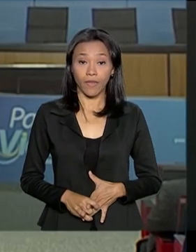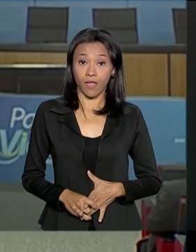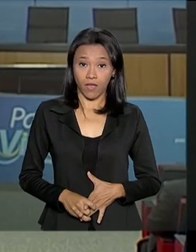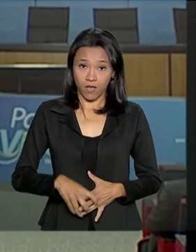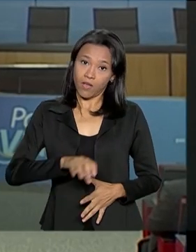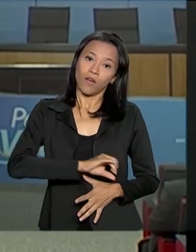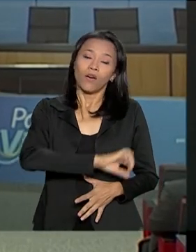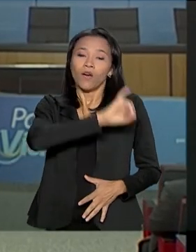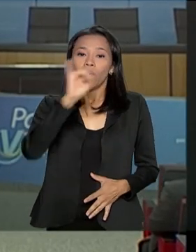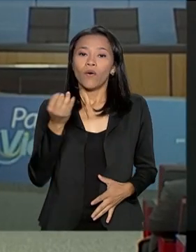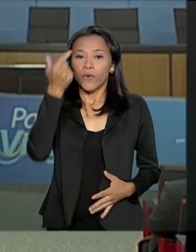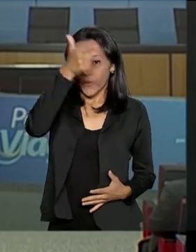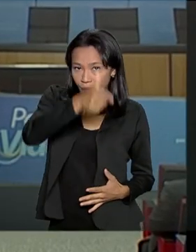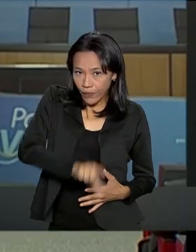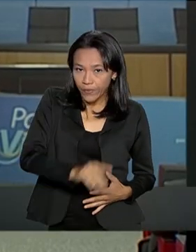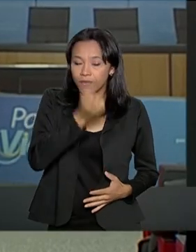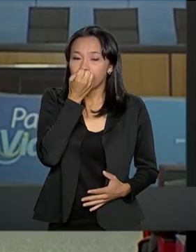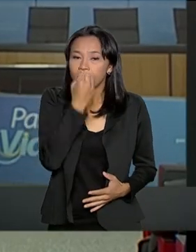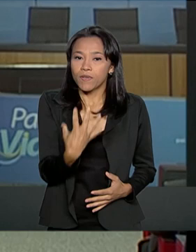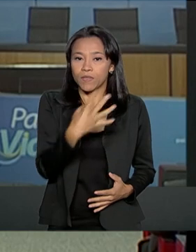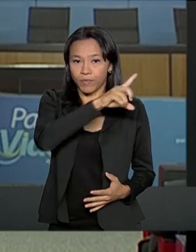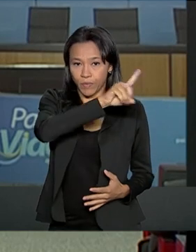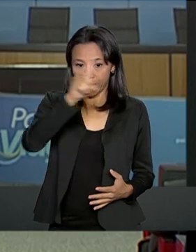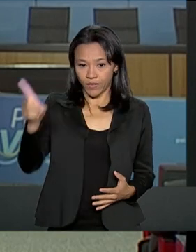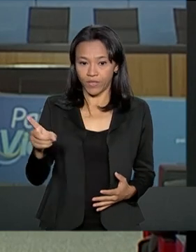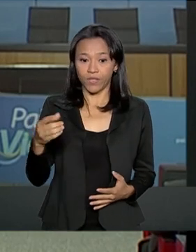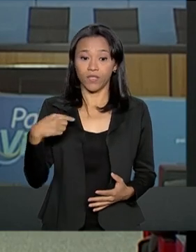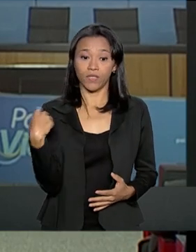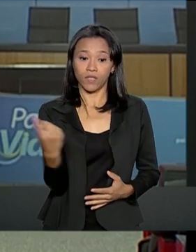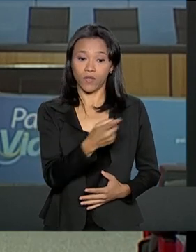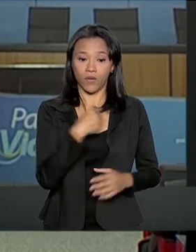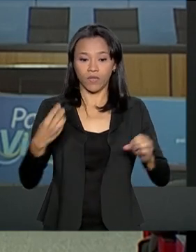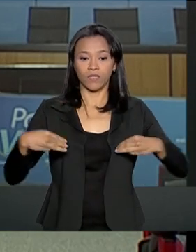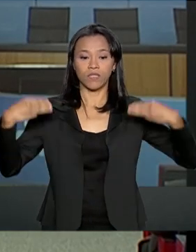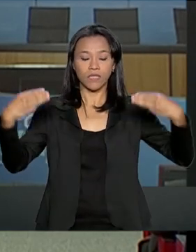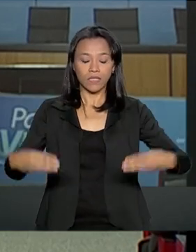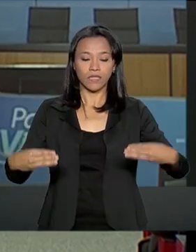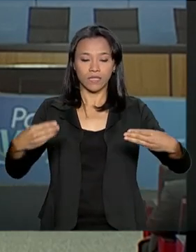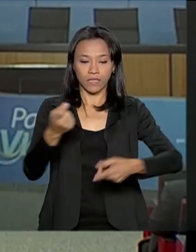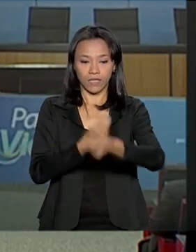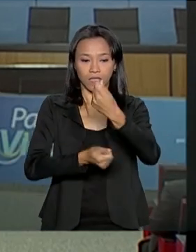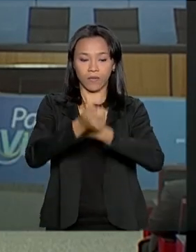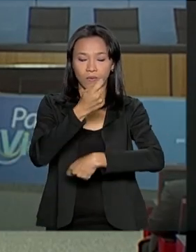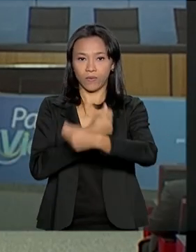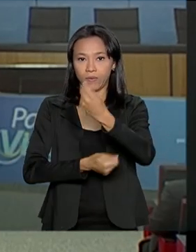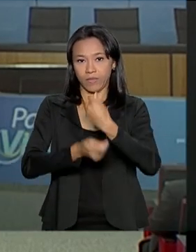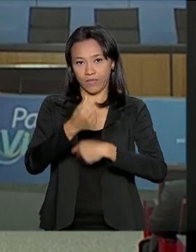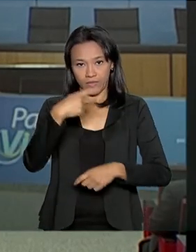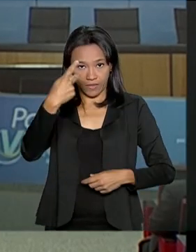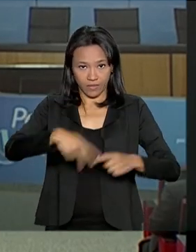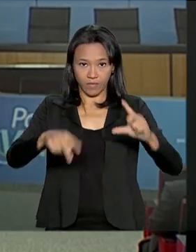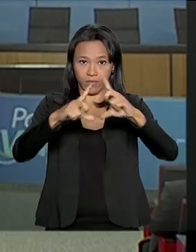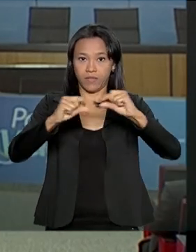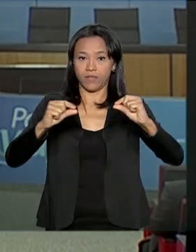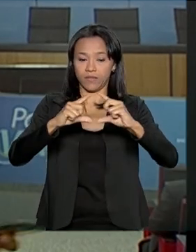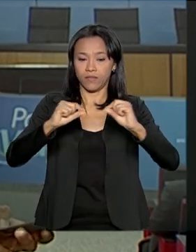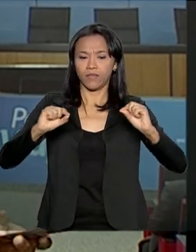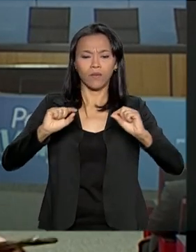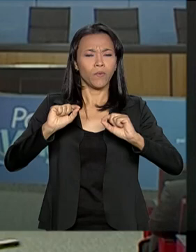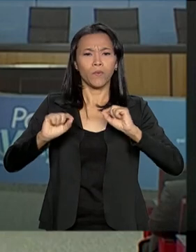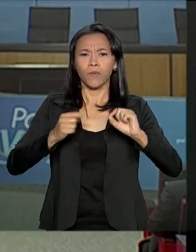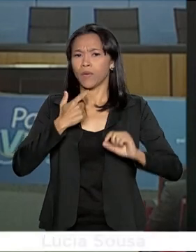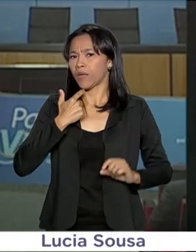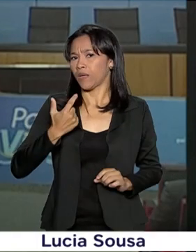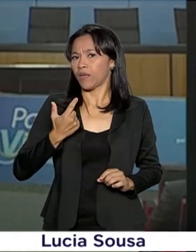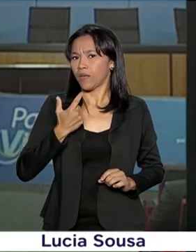Olá, mais uma vez, bom dia. Nós voltamos a falar aqui do Ministério da Economia, Bloco K, aqui da Esplanada dos Ministérios em Brasília, onde acabou